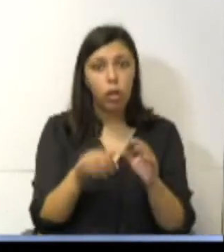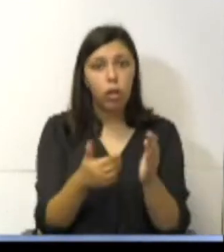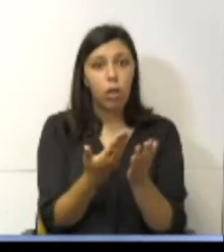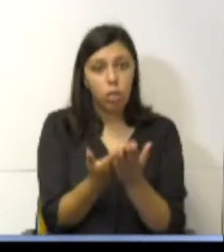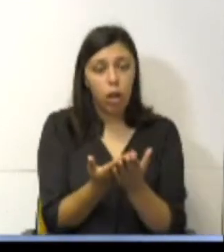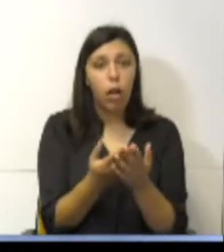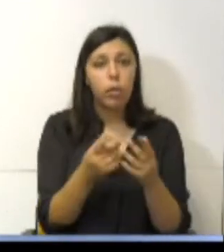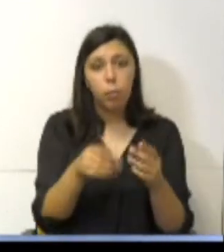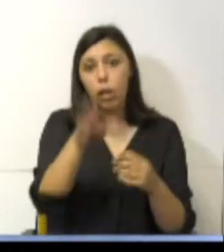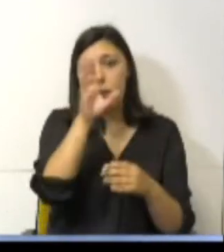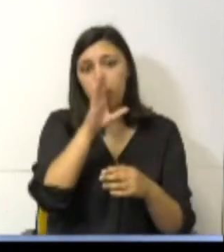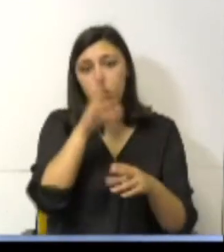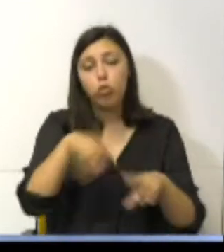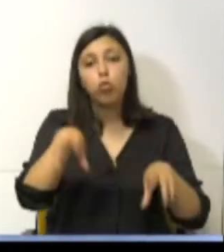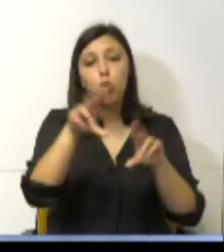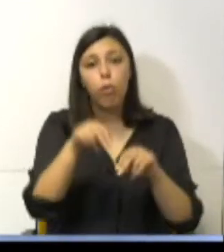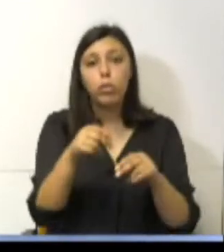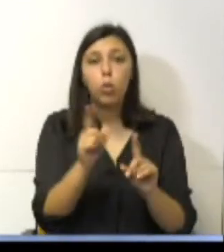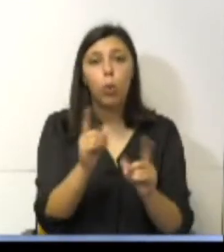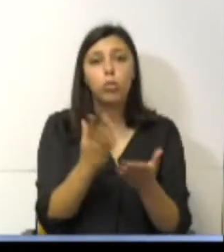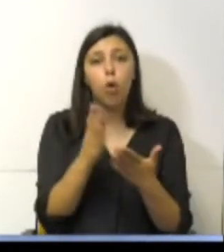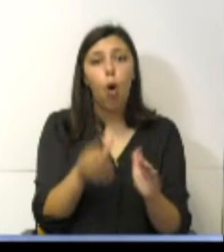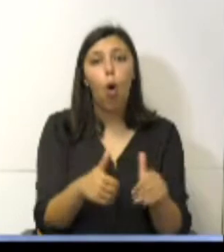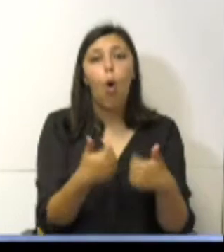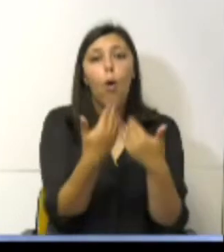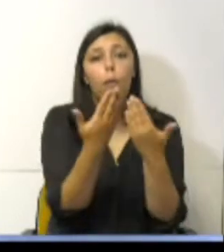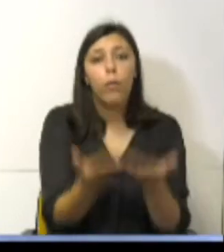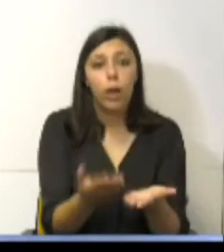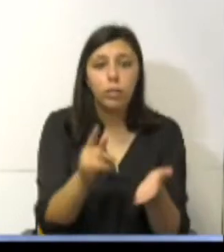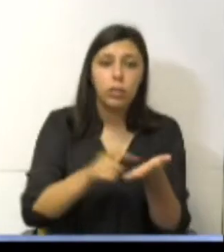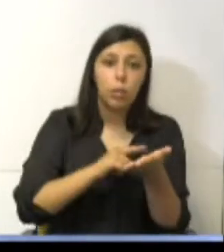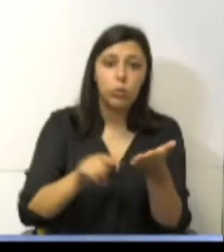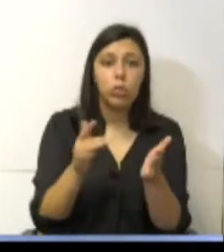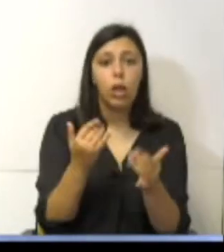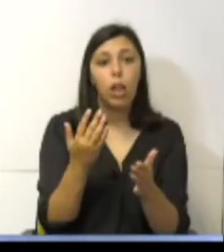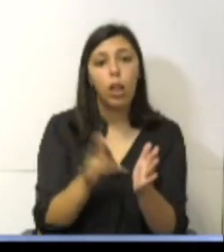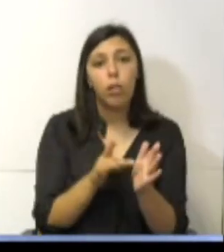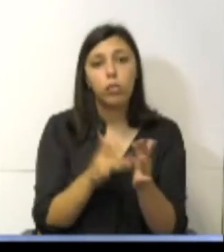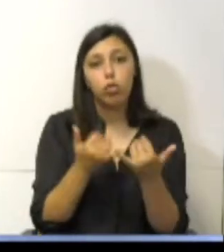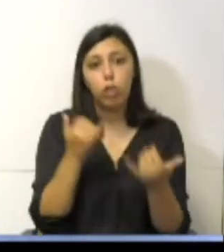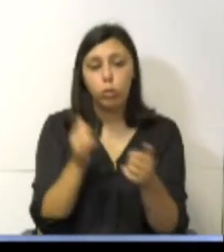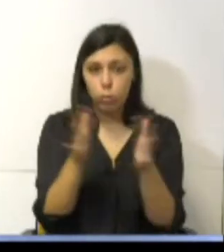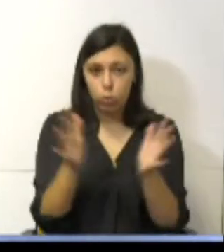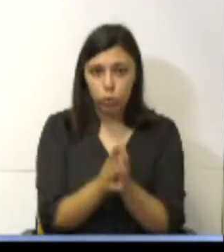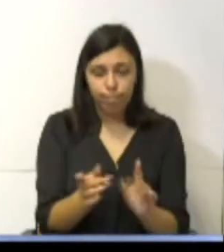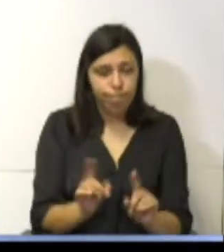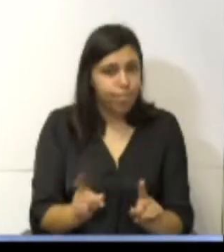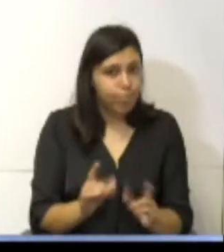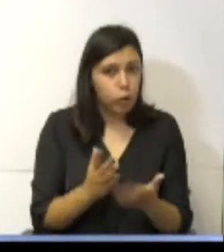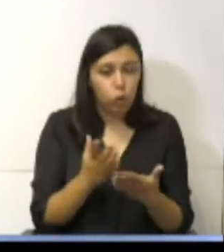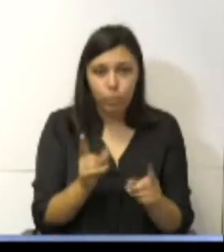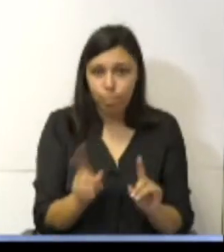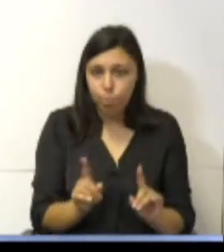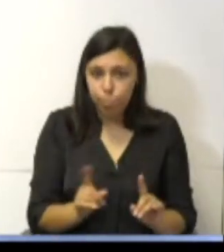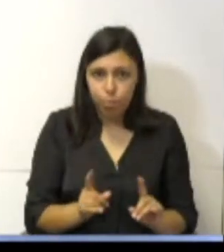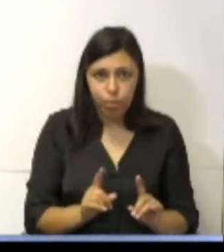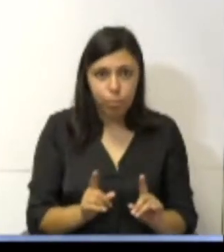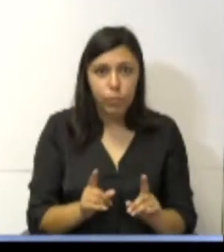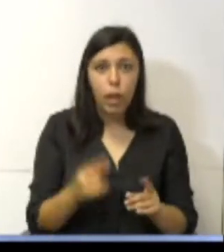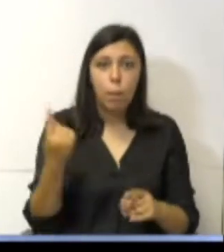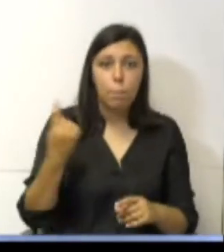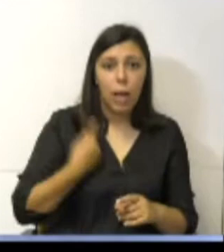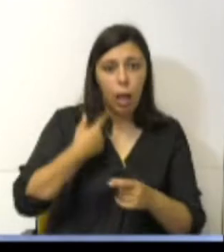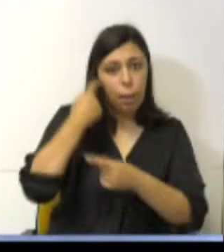Sr. Secretário, não basta oferecer tablets e manuais digitais, iguais para todos. É preciso, a par de outras medidas políticas estruturantes,